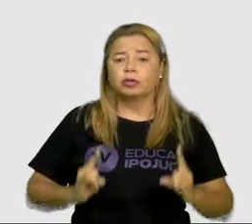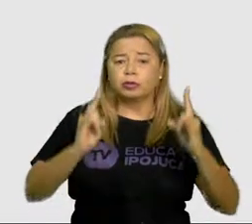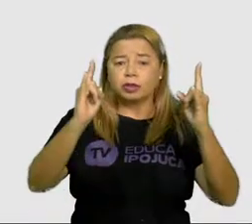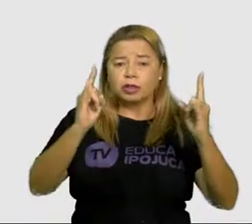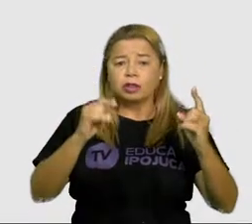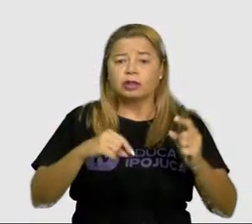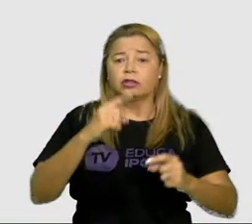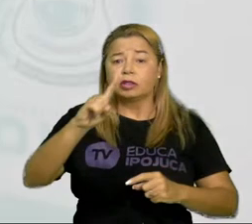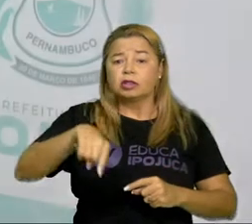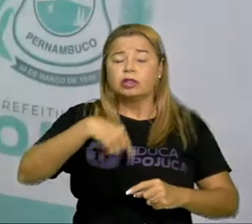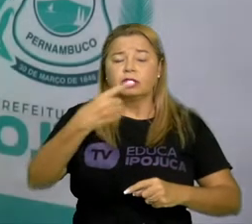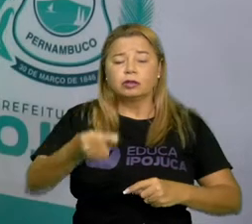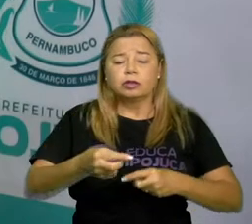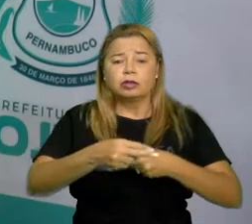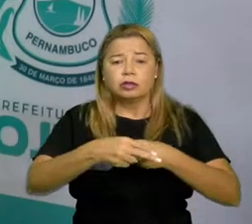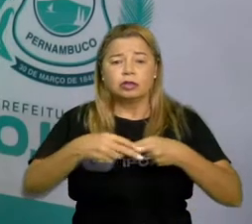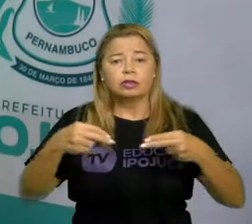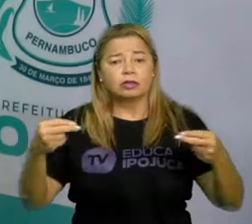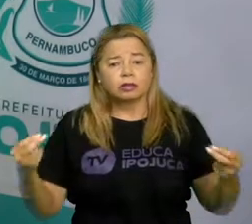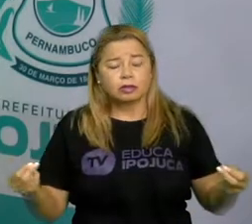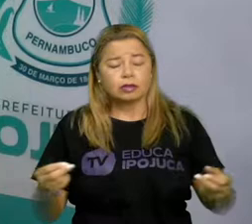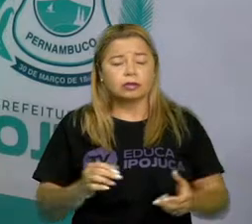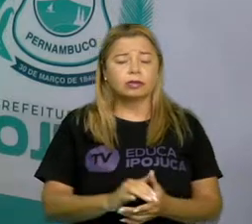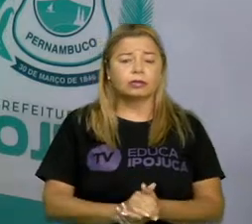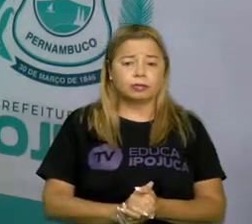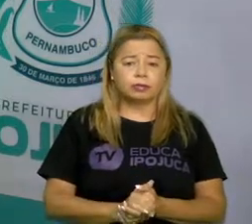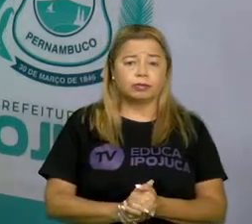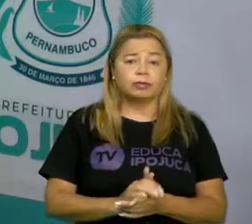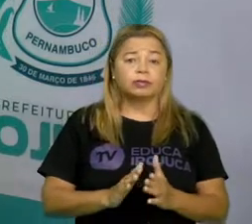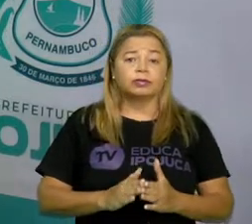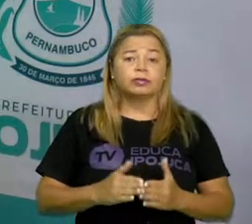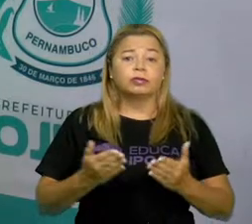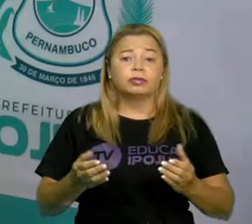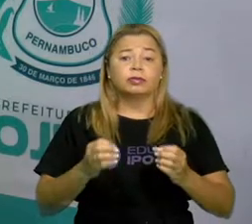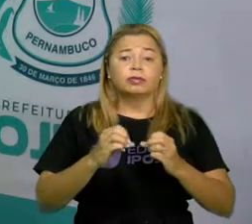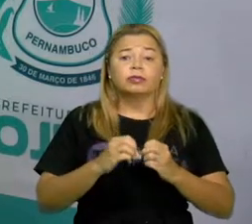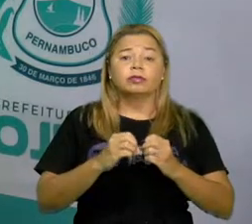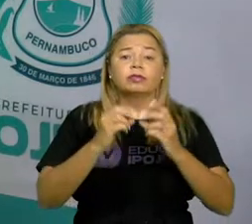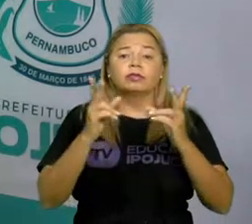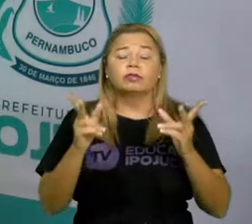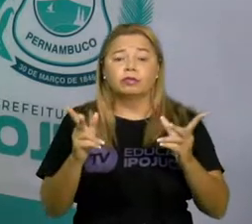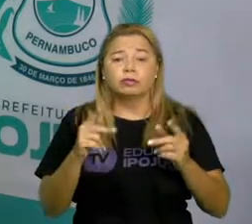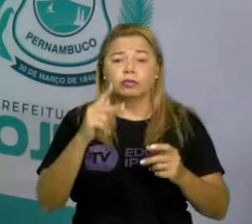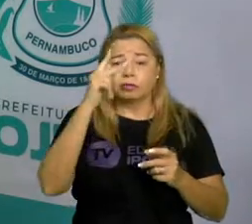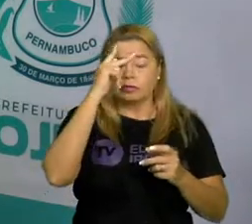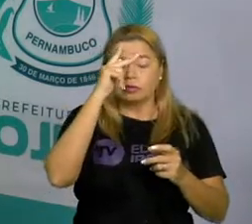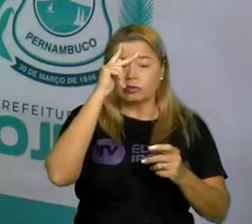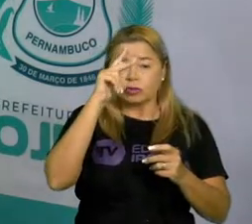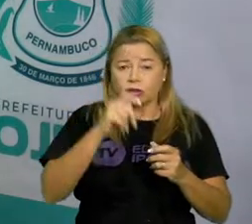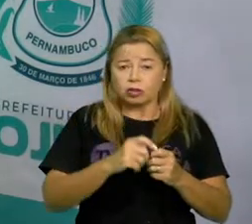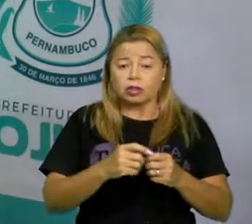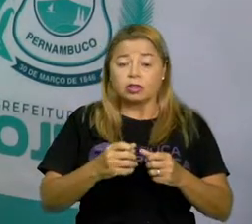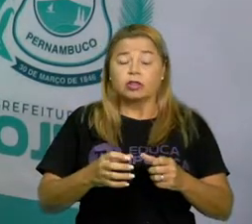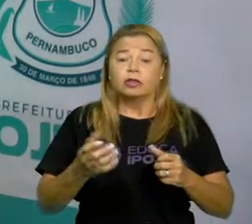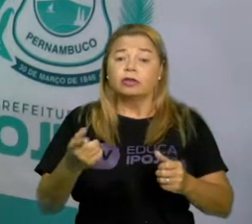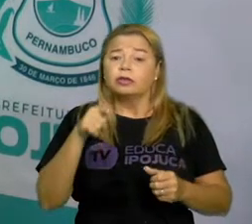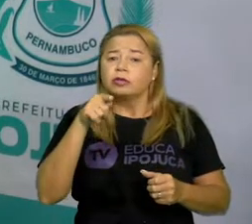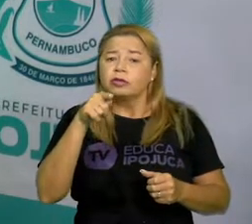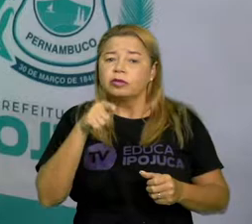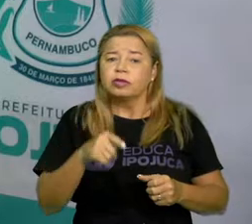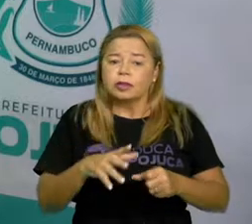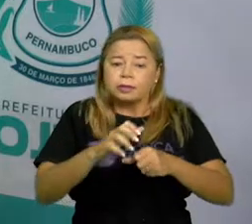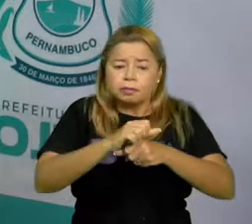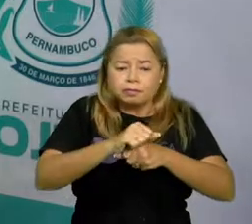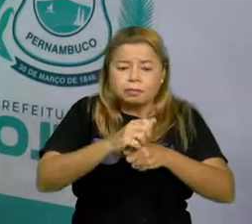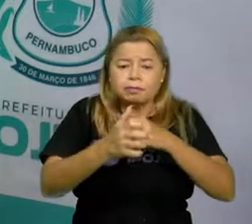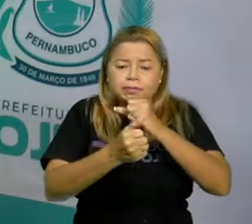objetos. Ou seja, as fontes históricas materiais você pode pegar, tá